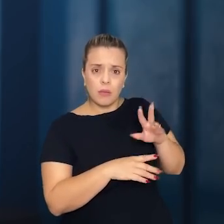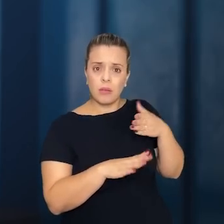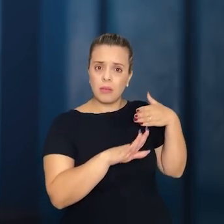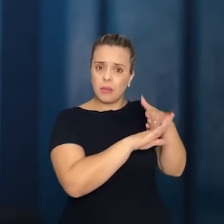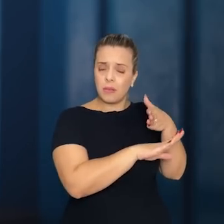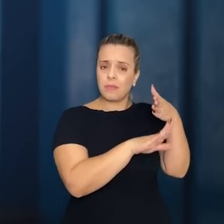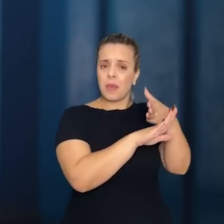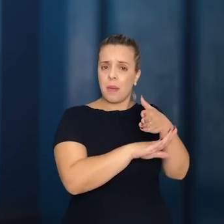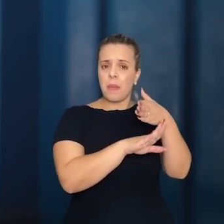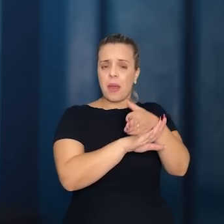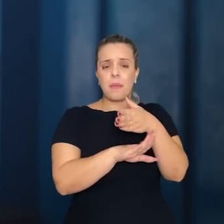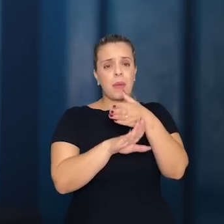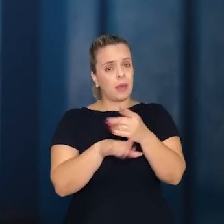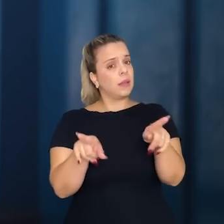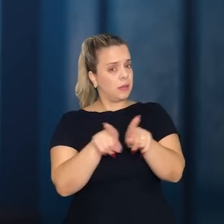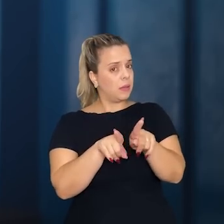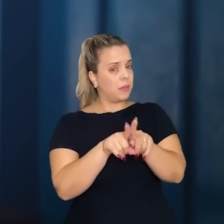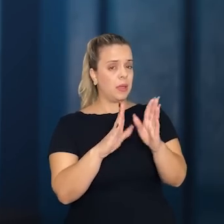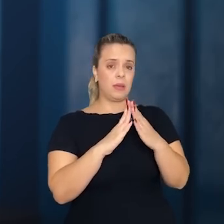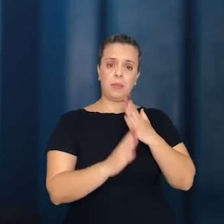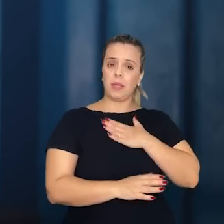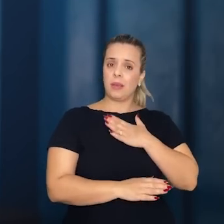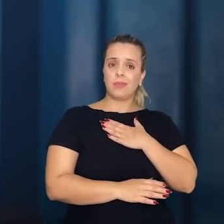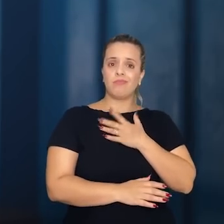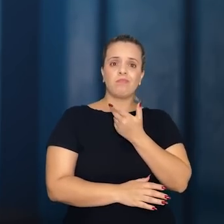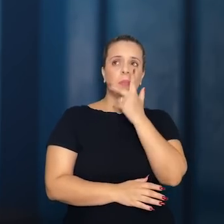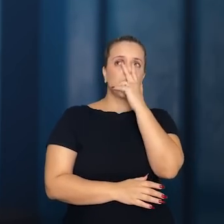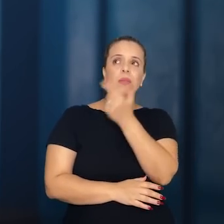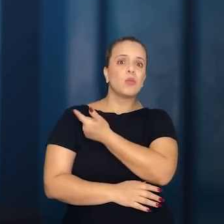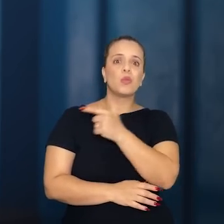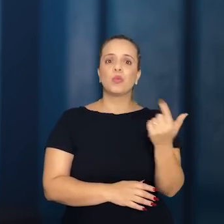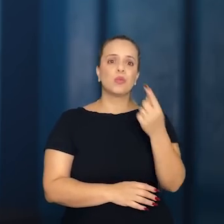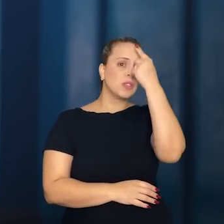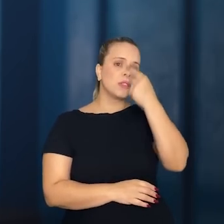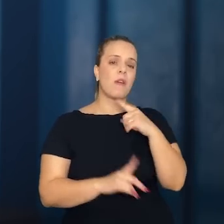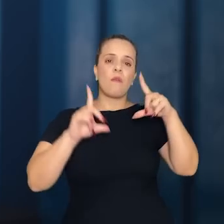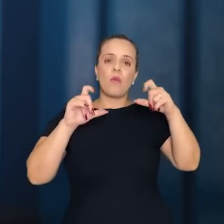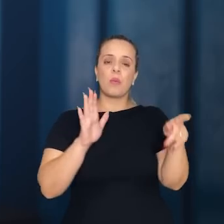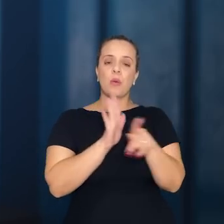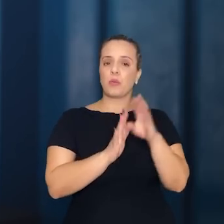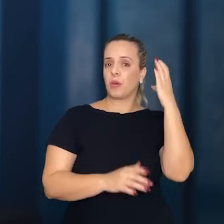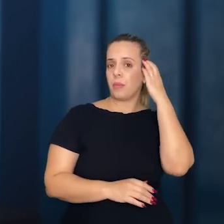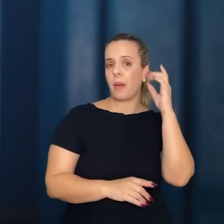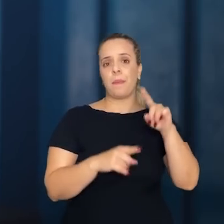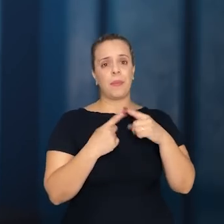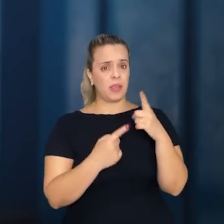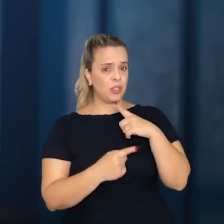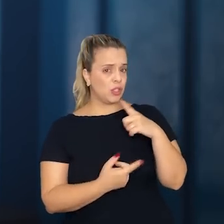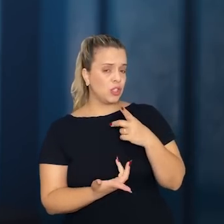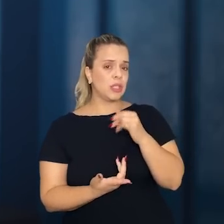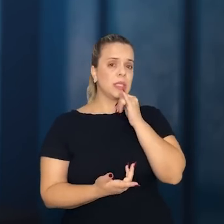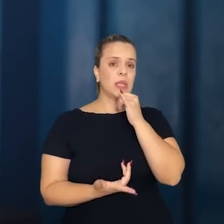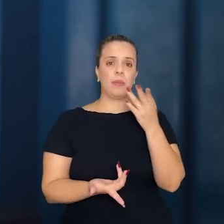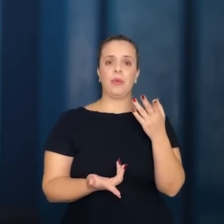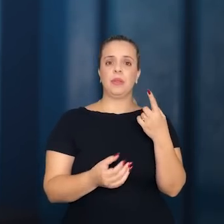eu frequentava, inclusive a minha casa também, não existiam imagens de Cuiabá, mas existiam imagens de ouro